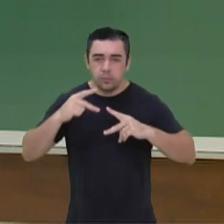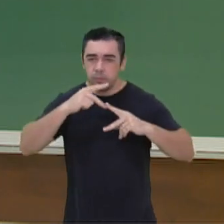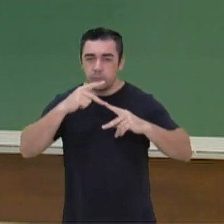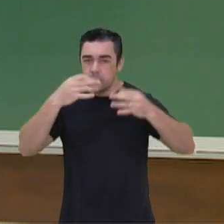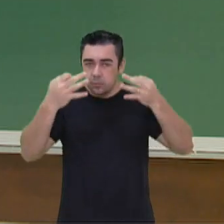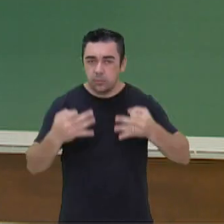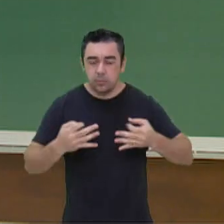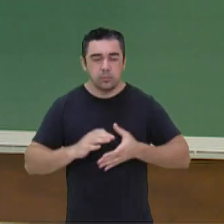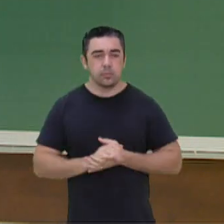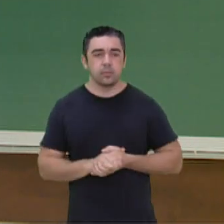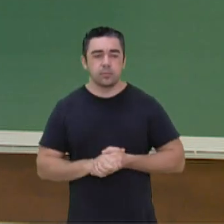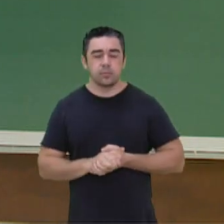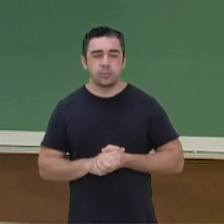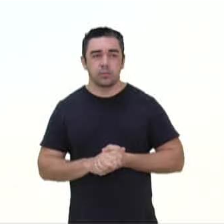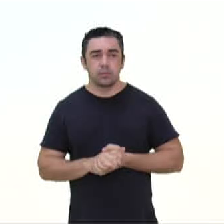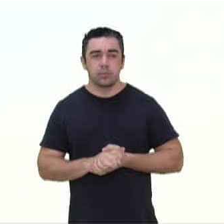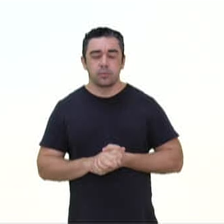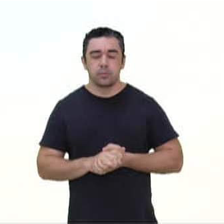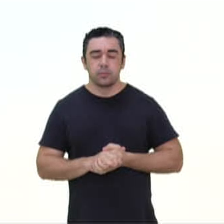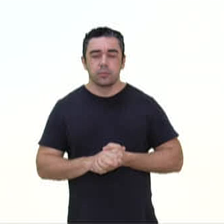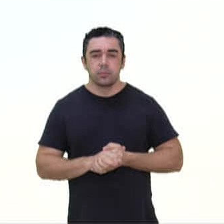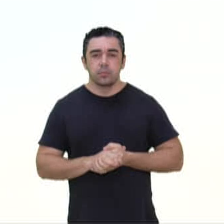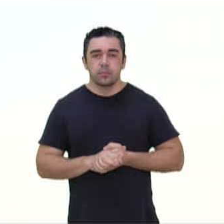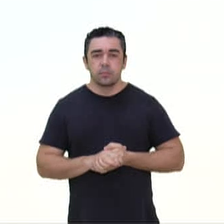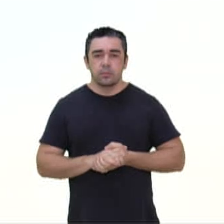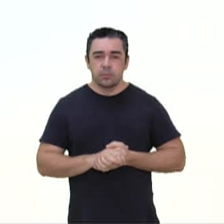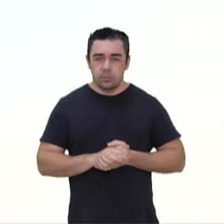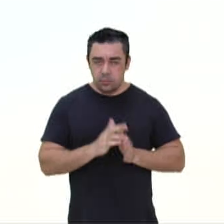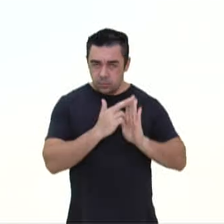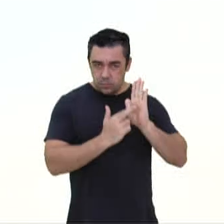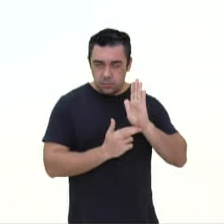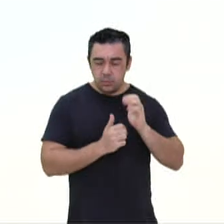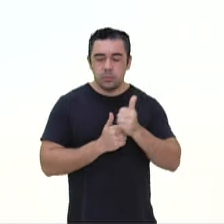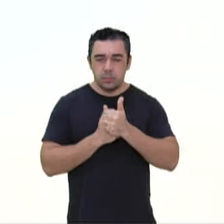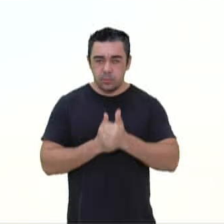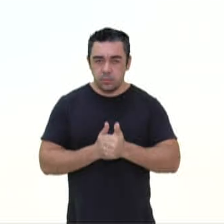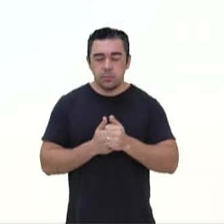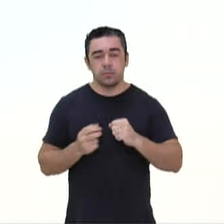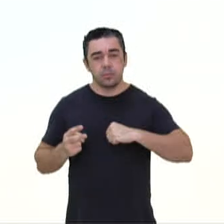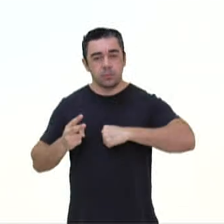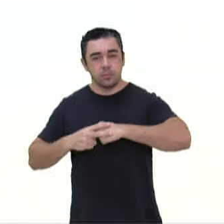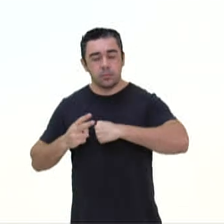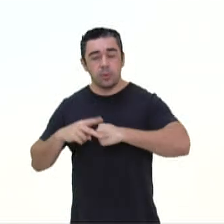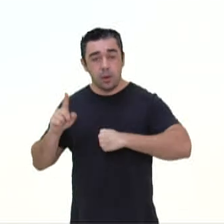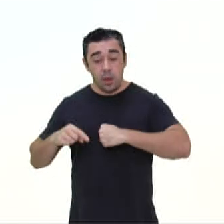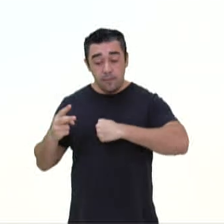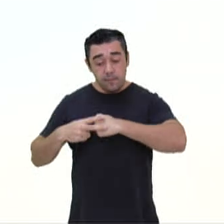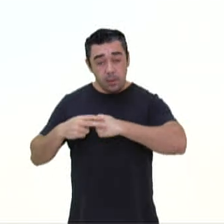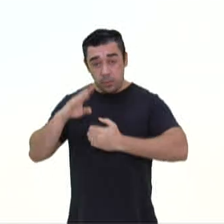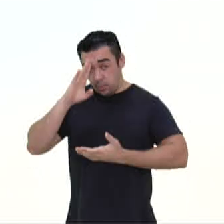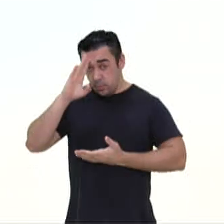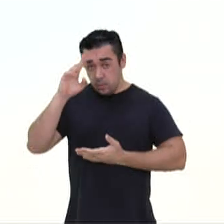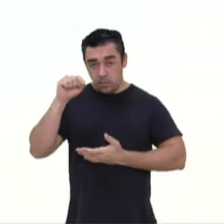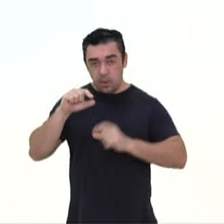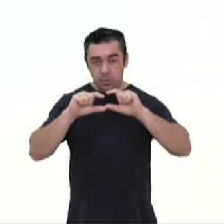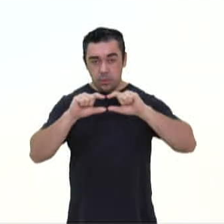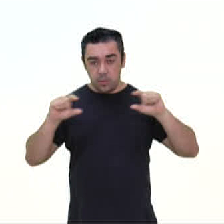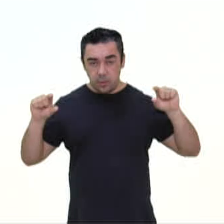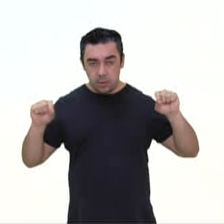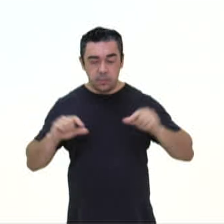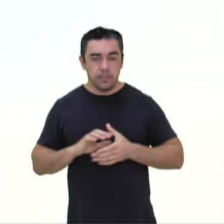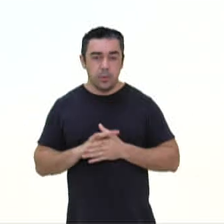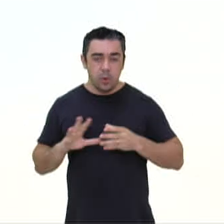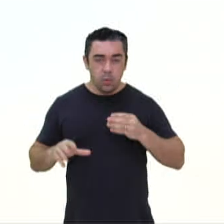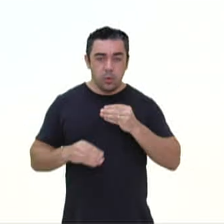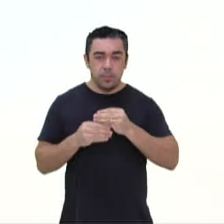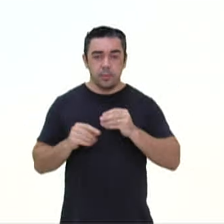adequada. Então, lá. Na regência verbal, o verbo é o regente da oração, enquanto o seu complemento é